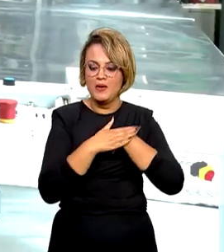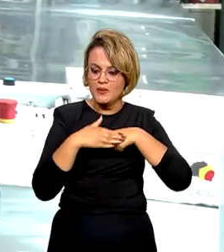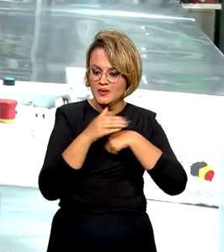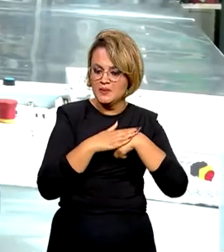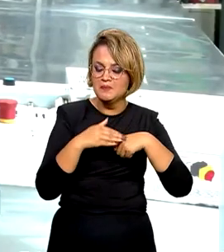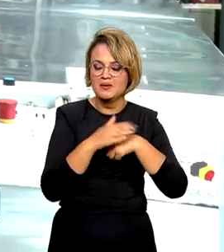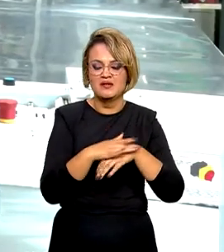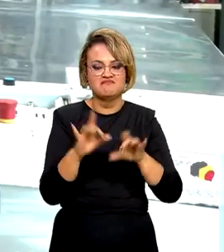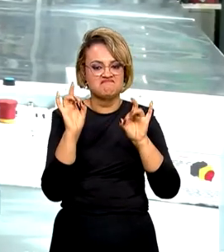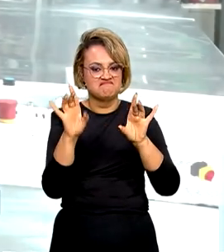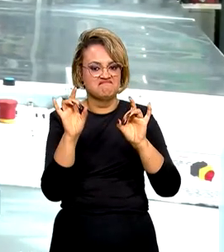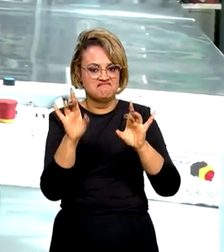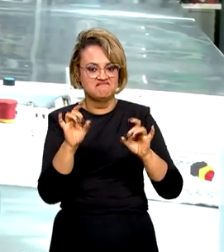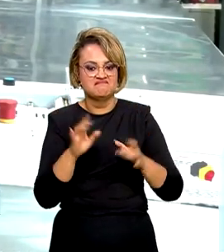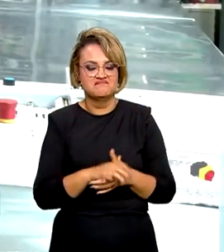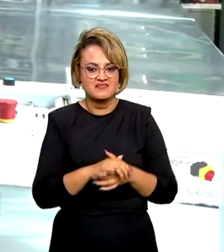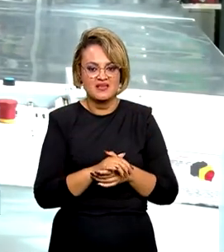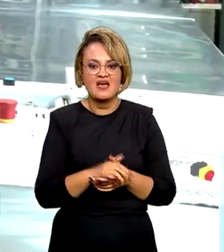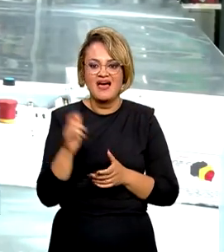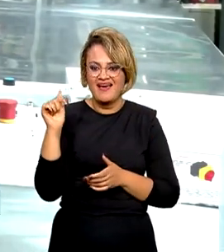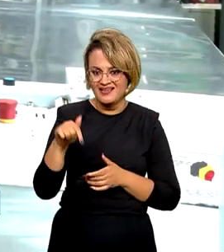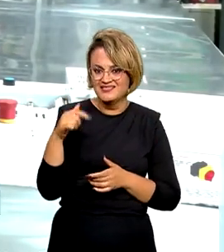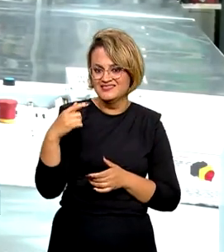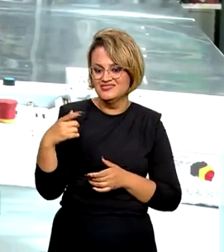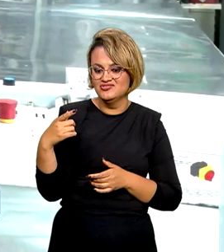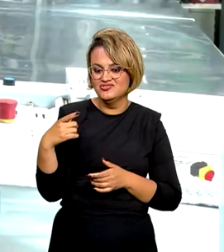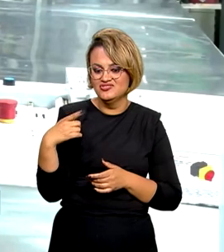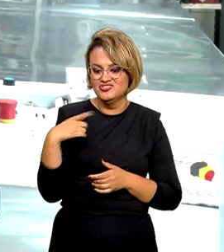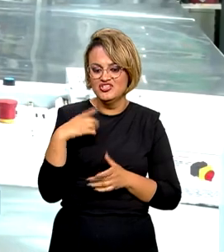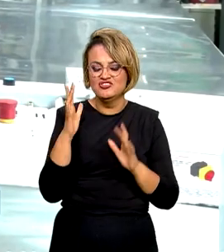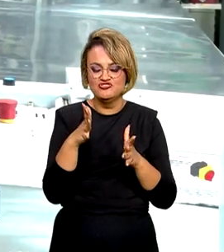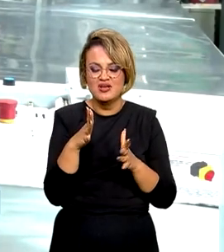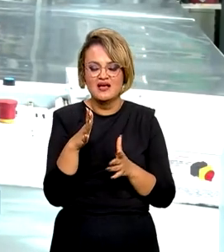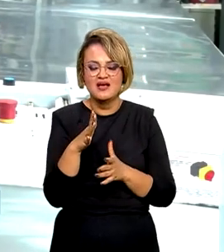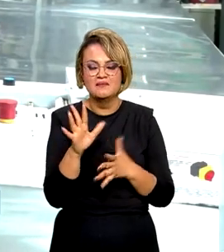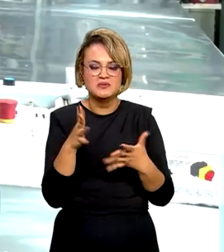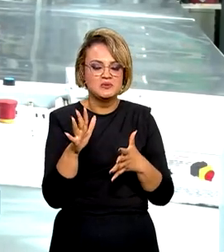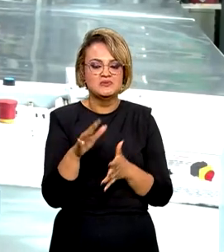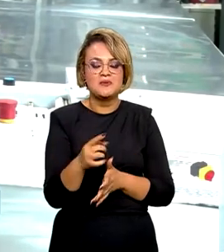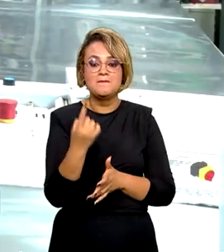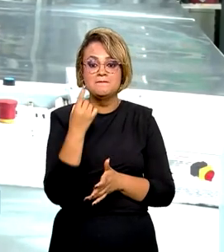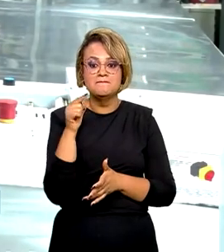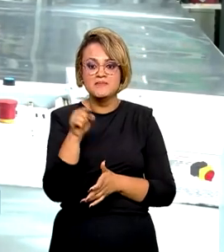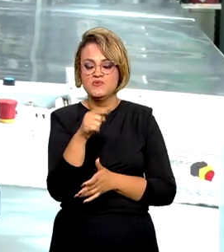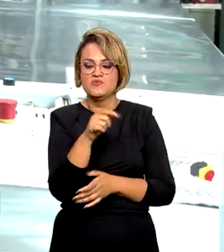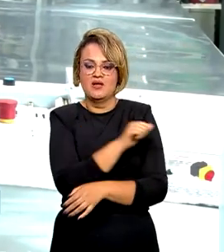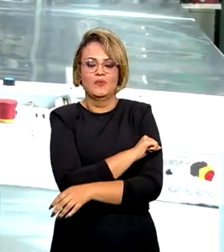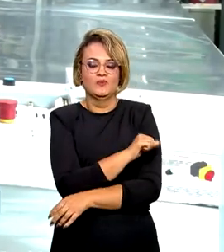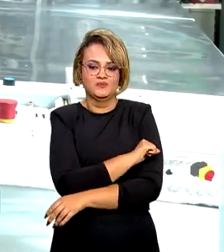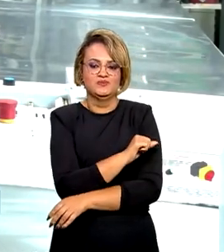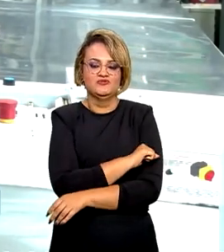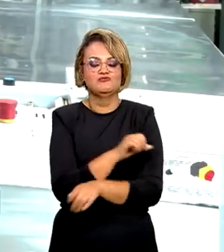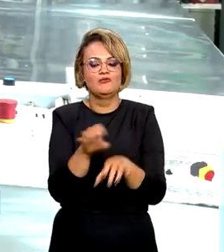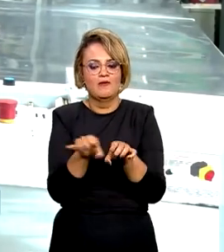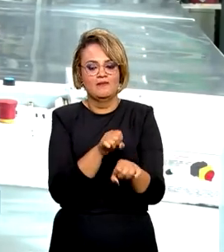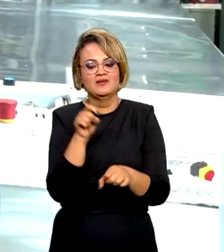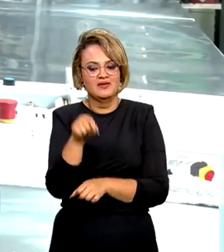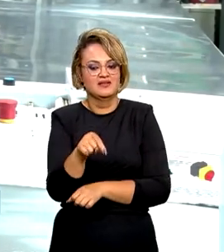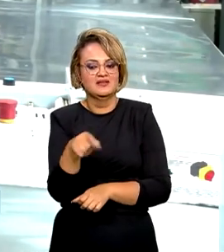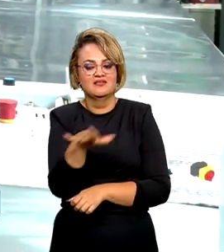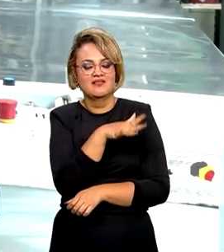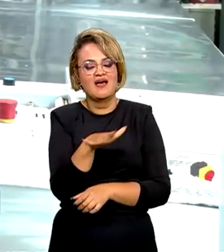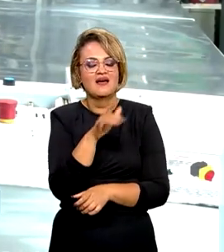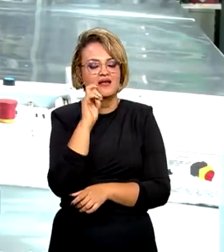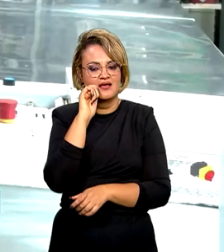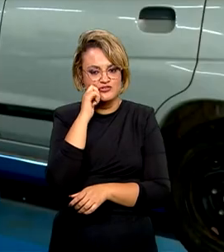espetacular. Já temos aqui formado quase praticamente mil alunos aqui nessa escola, no ramo de